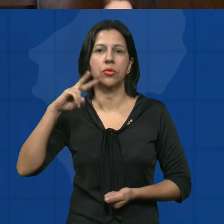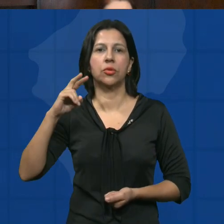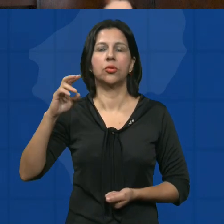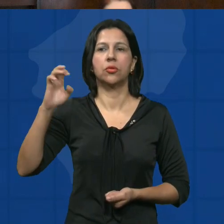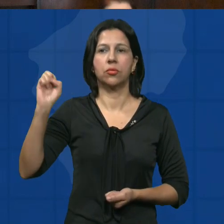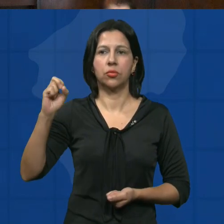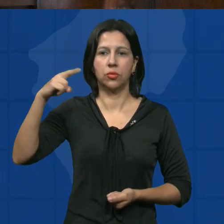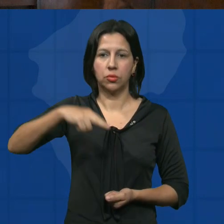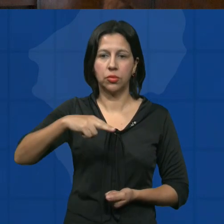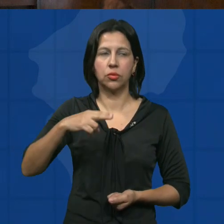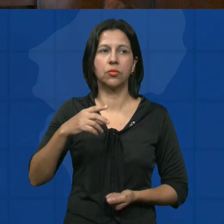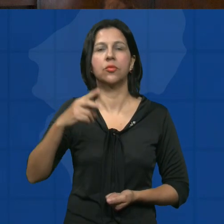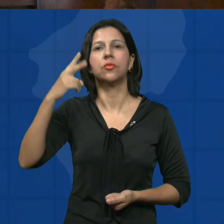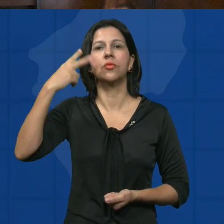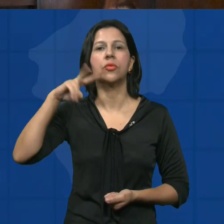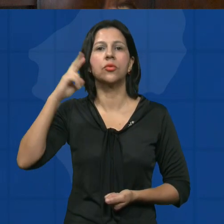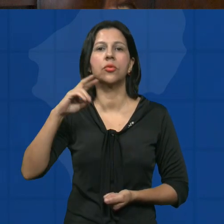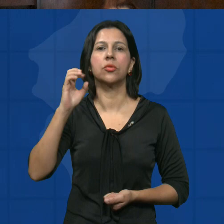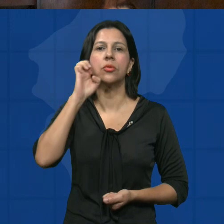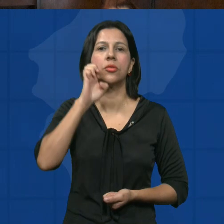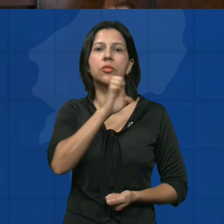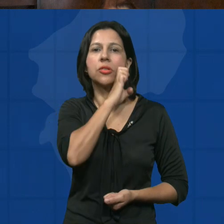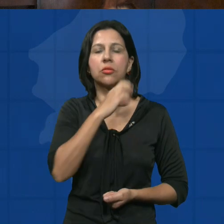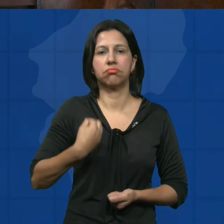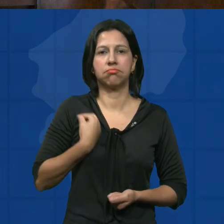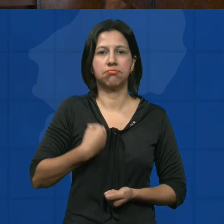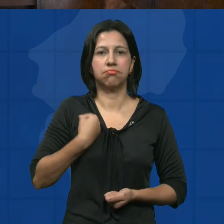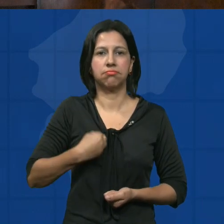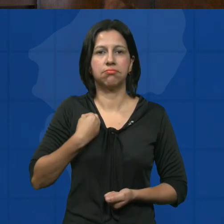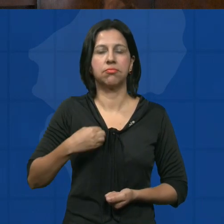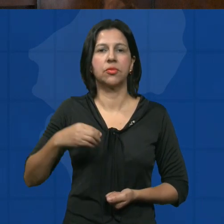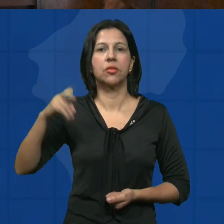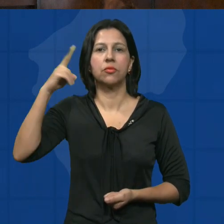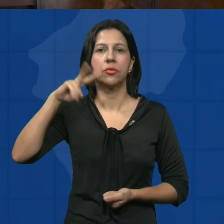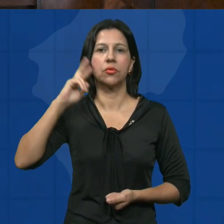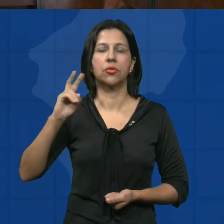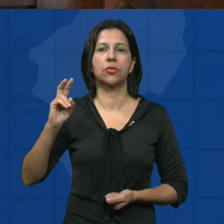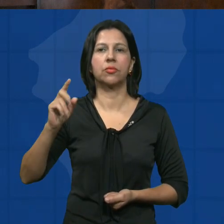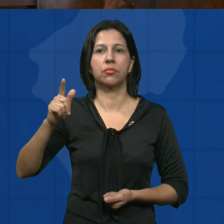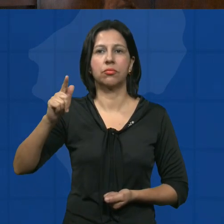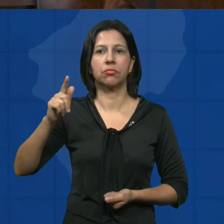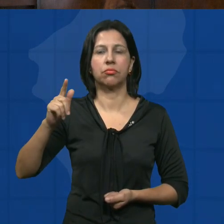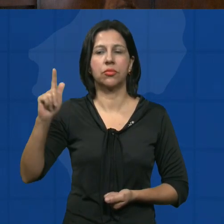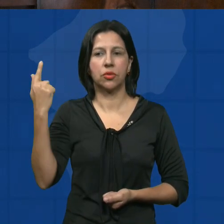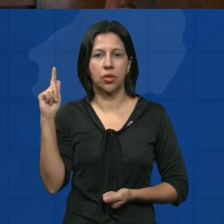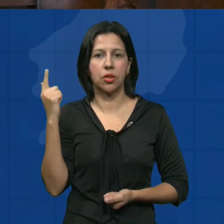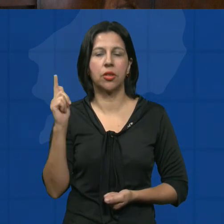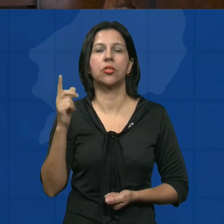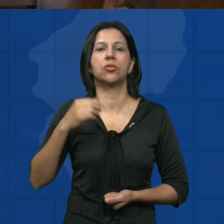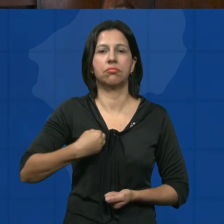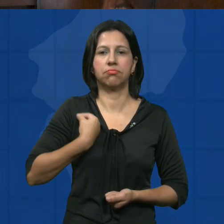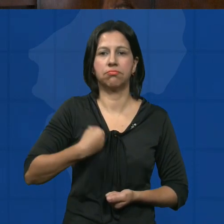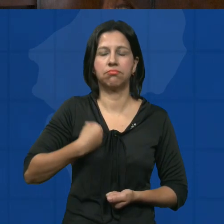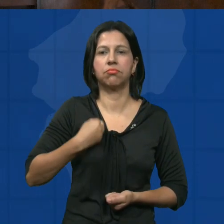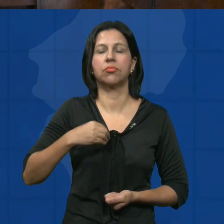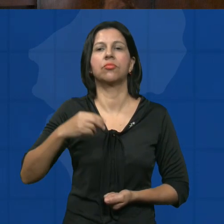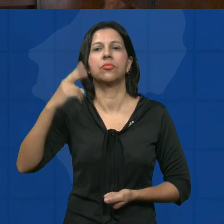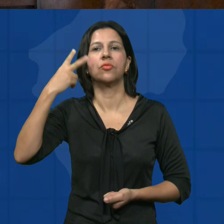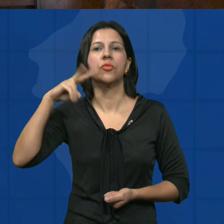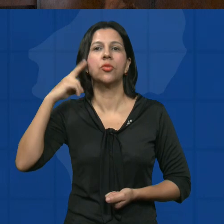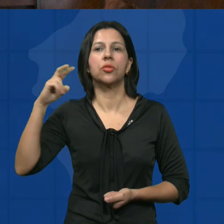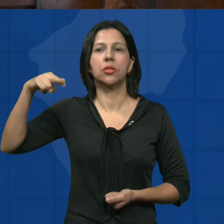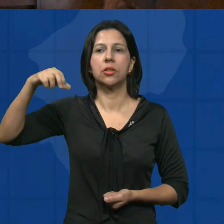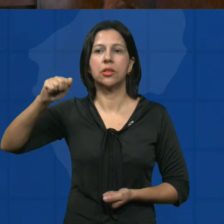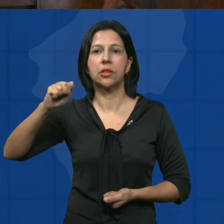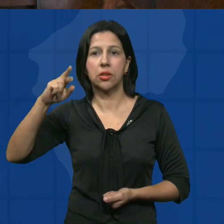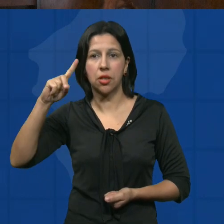Nascimento Vereador Doutor Elia Jeca Vereador Evandro Galetti Vereador Luiz Eduardo Nardi